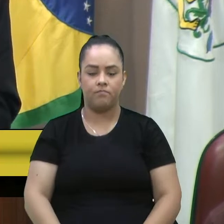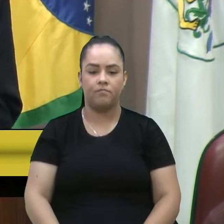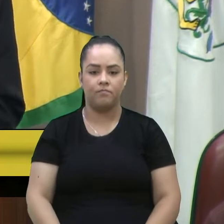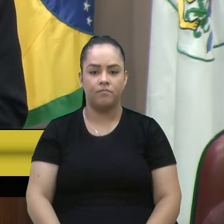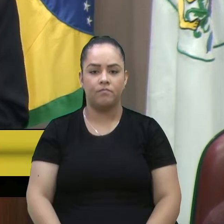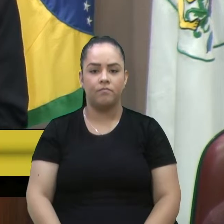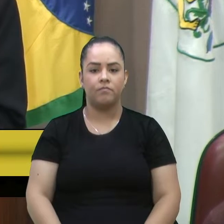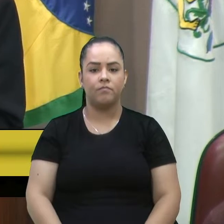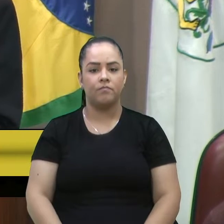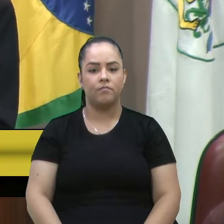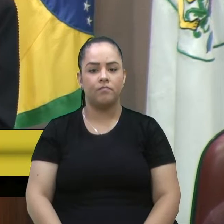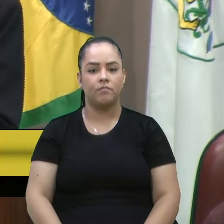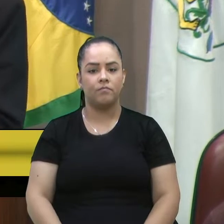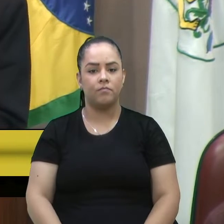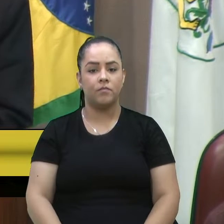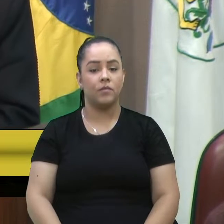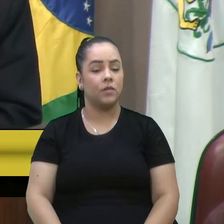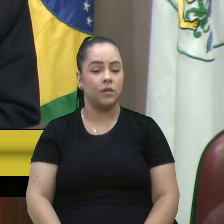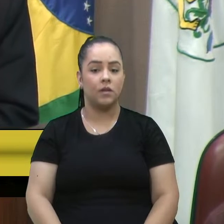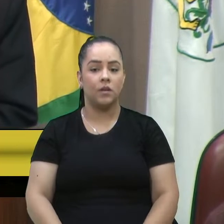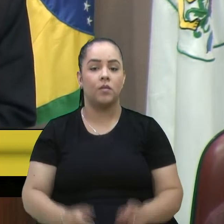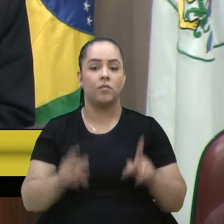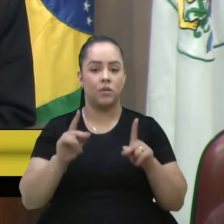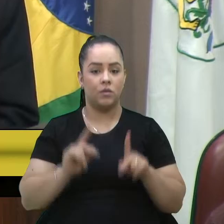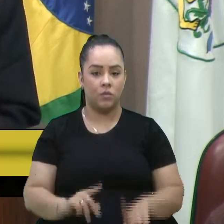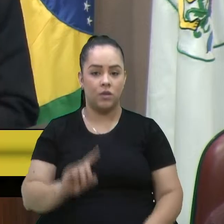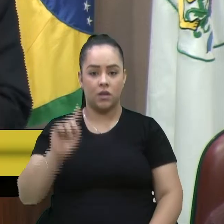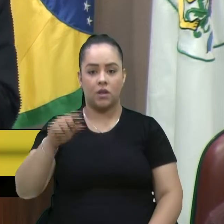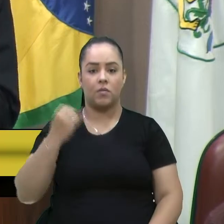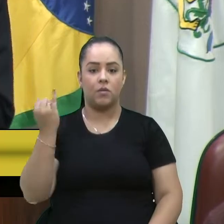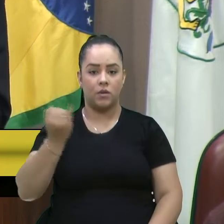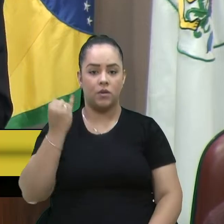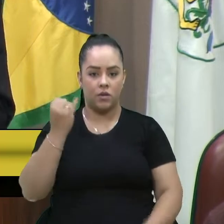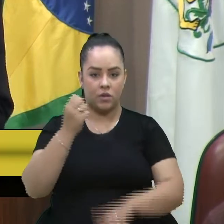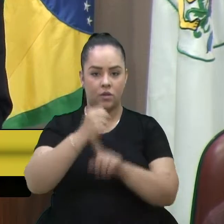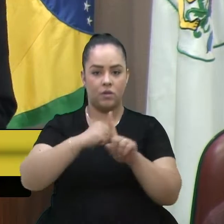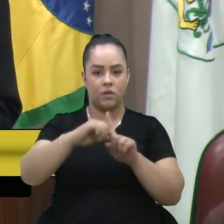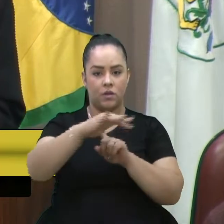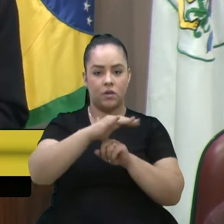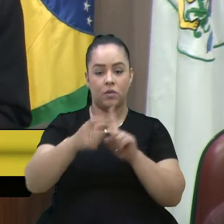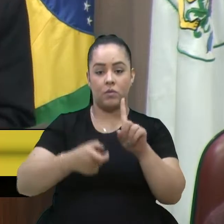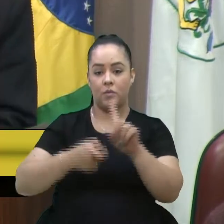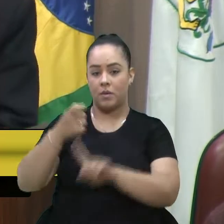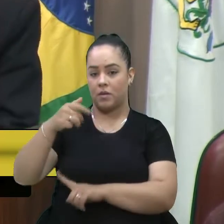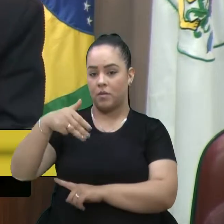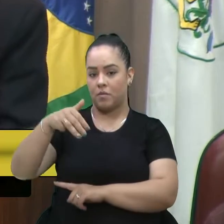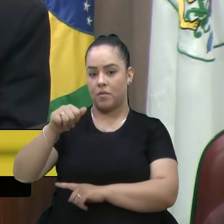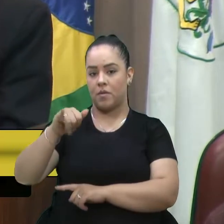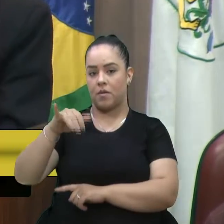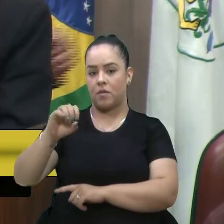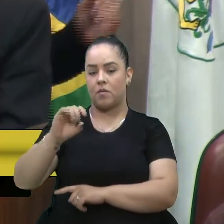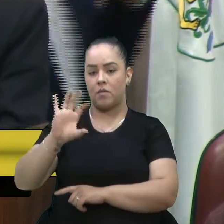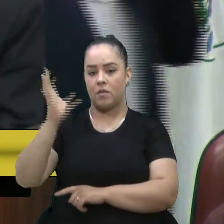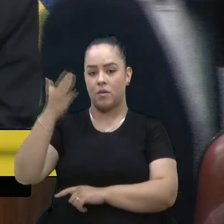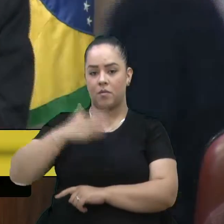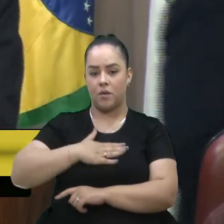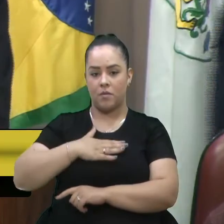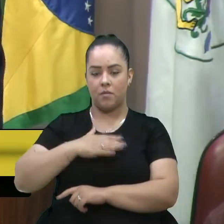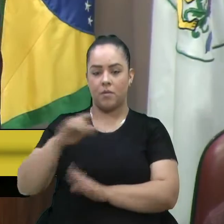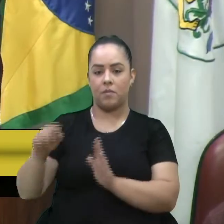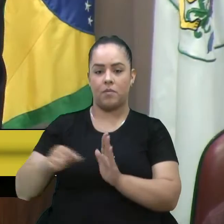Pessoas que fazem, de fato, a diferença na nossa sociedade. No mês de maio, ocorreu a minha primeira reunião